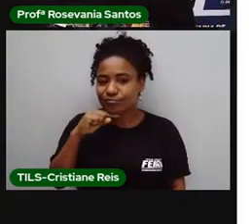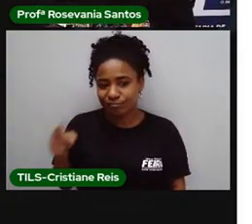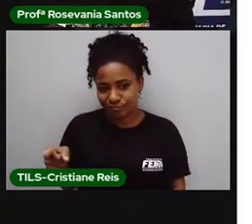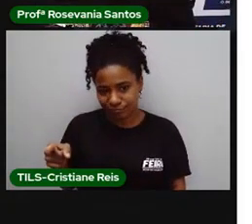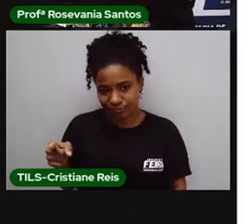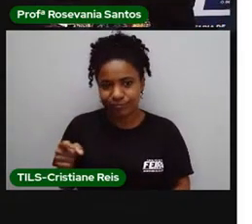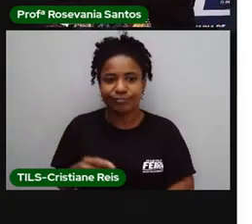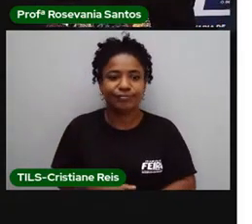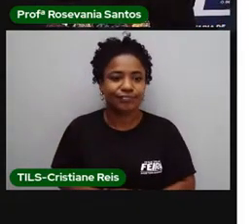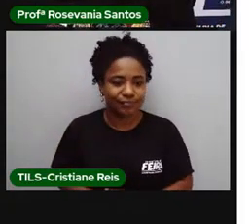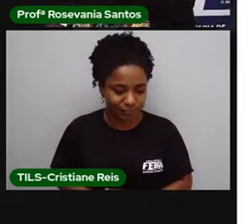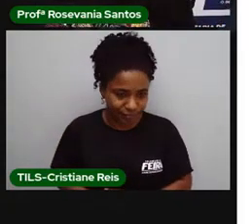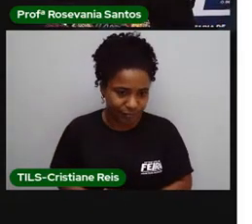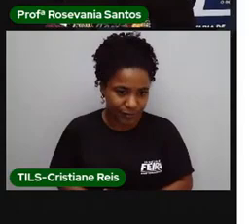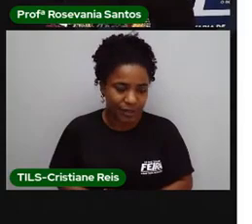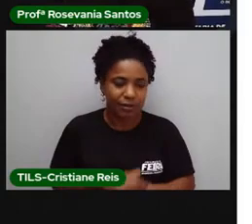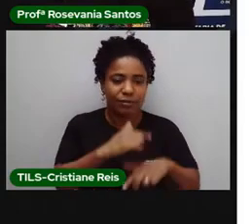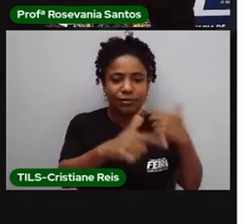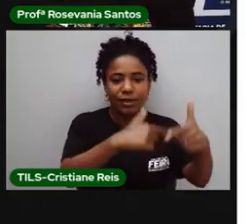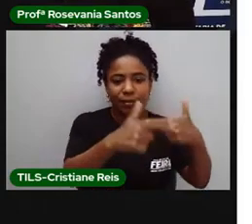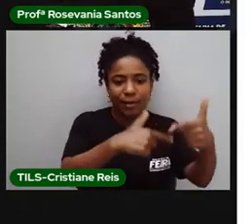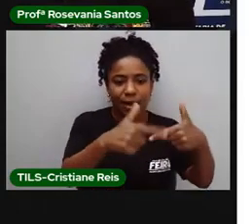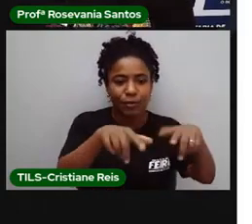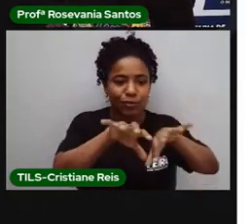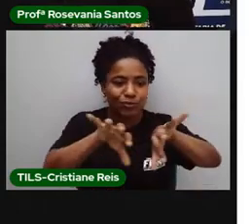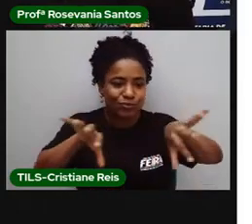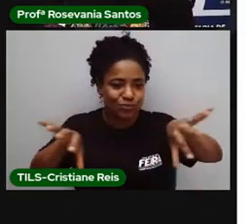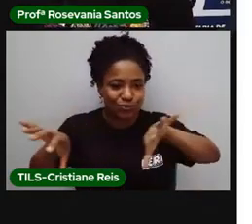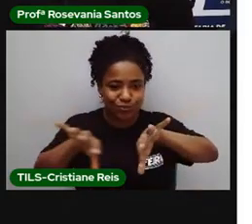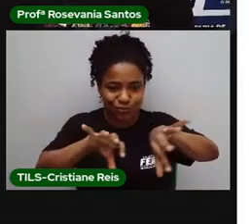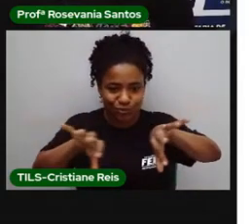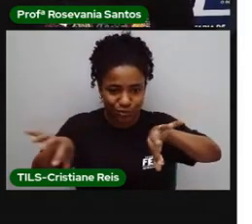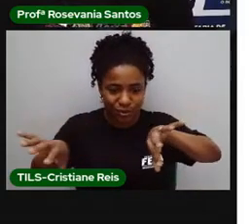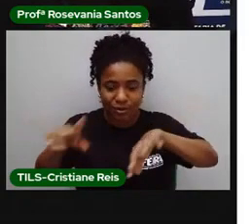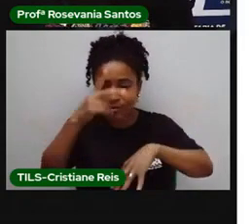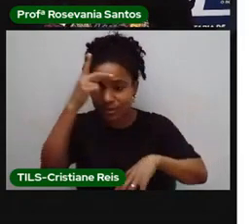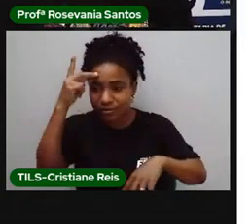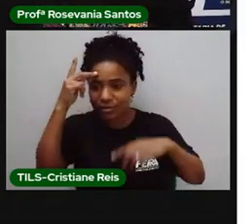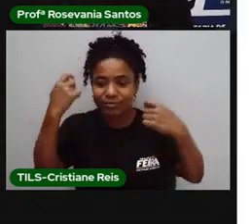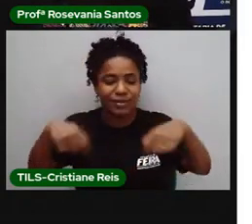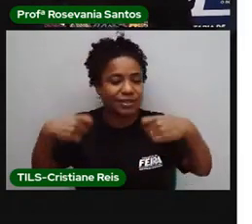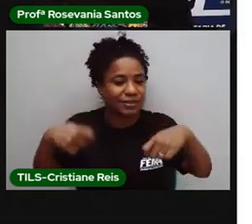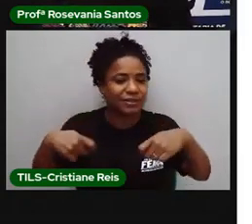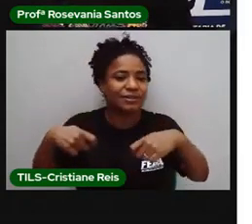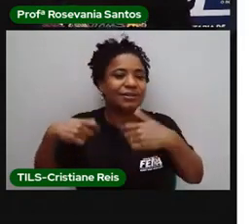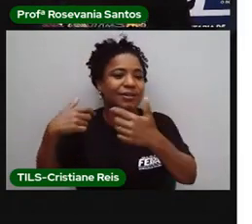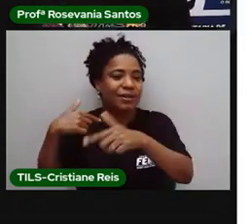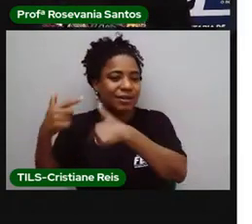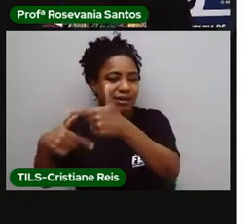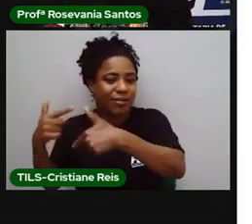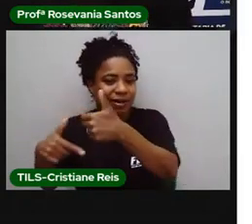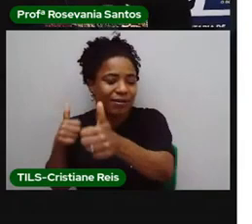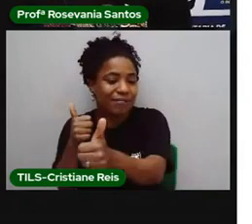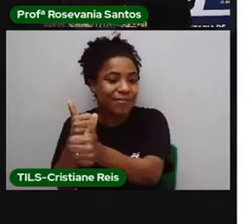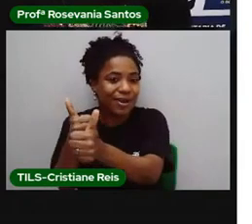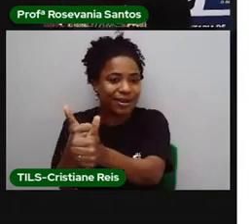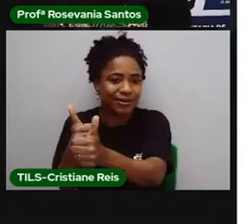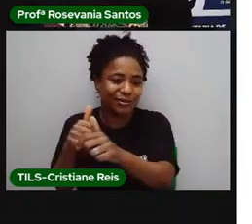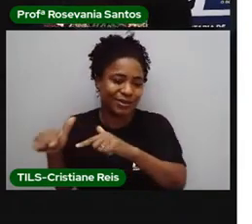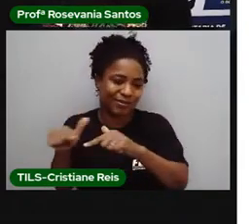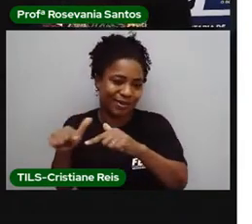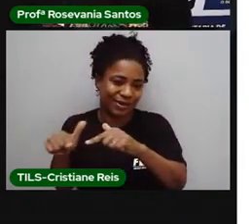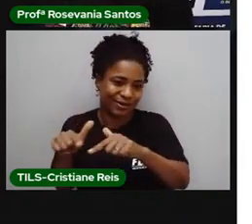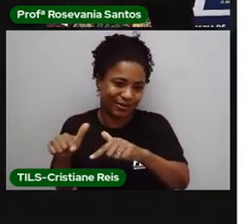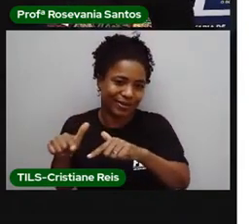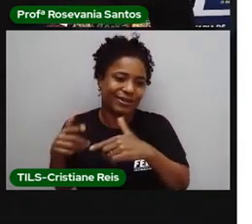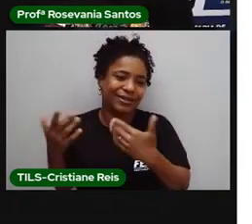trabalho, ela favorece também essas situações, que as pessoas precisam morar mais próximo do local de trabalho, e aí